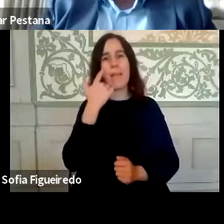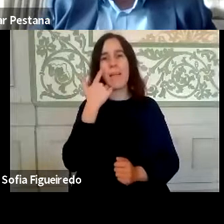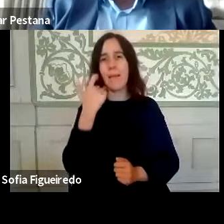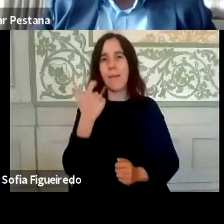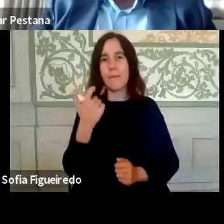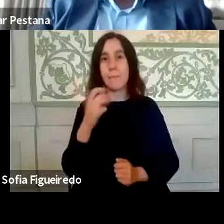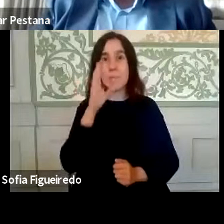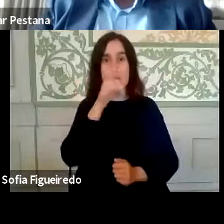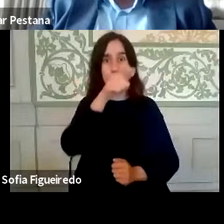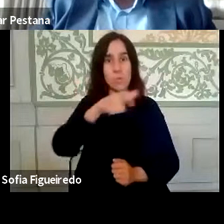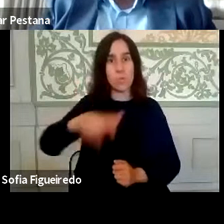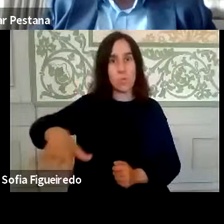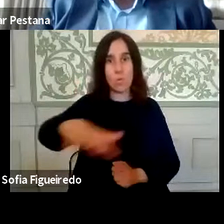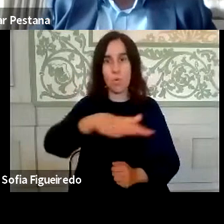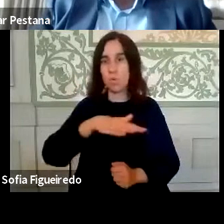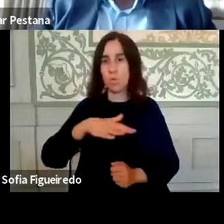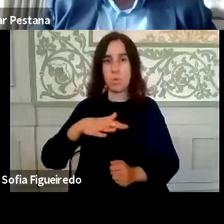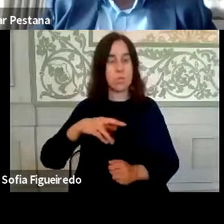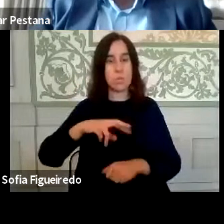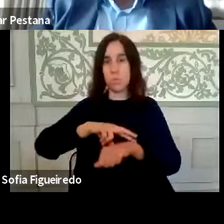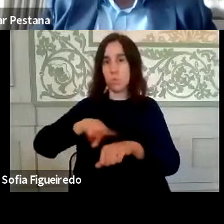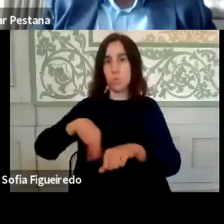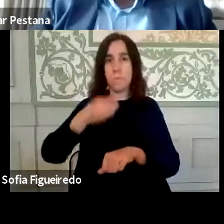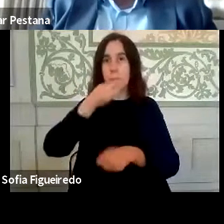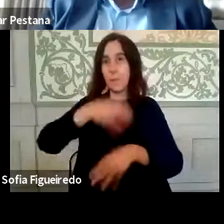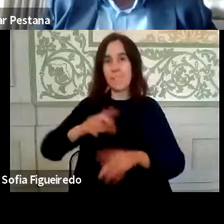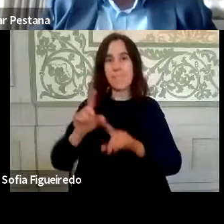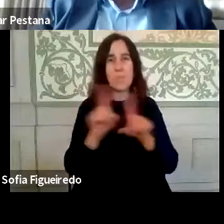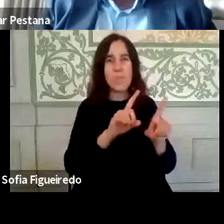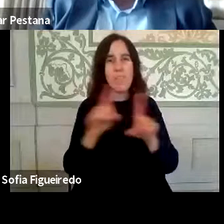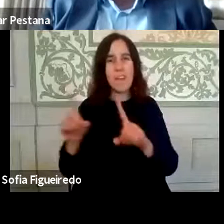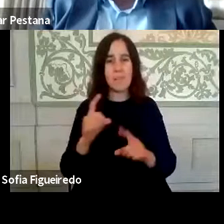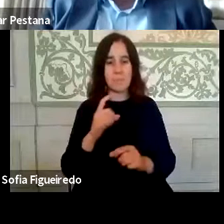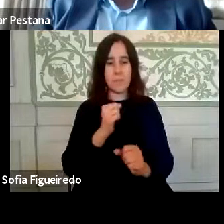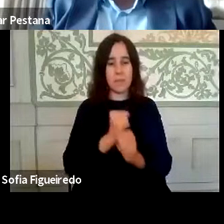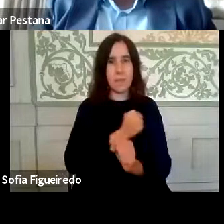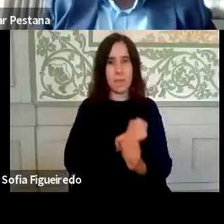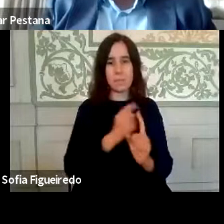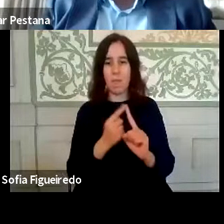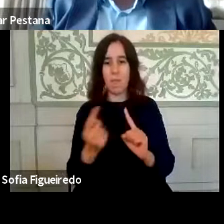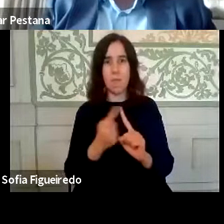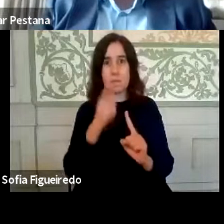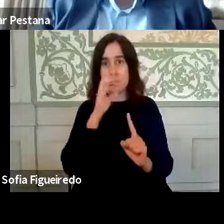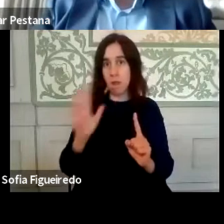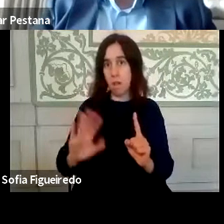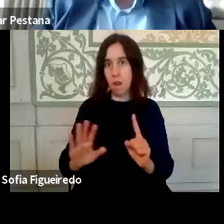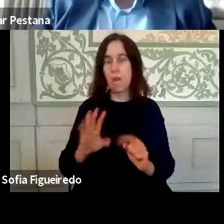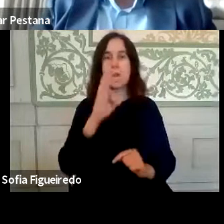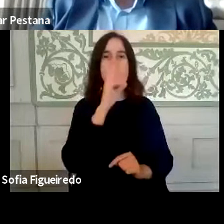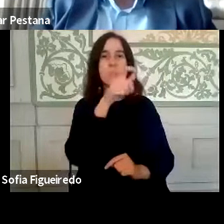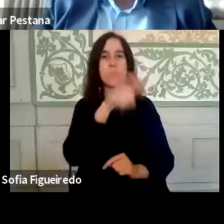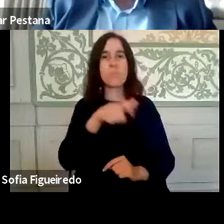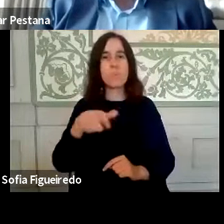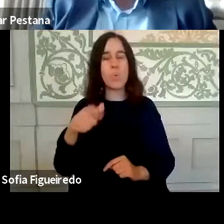se as pessoas não perderem duas horas na mobilidade entre o trabalho e casa, se as pessoas tiverem a possibilidade de